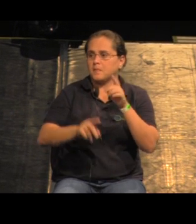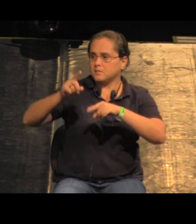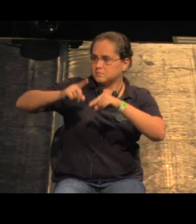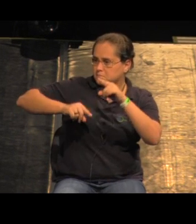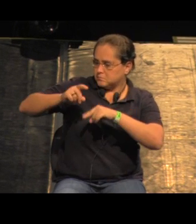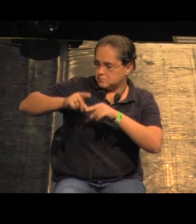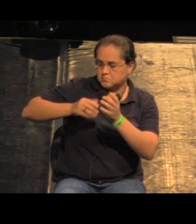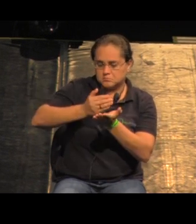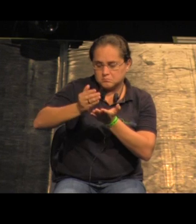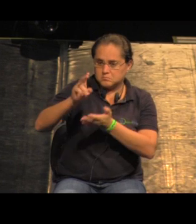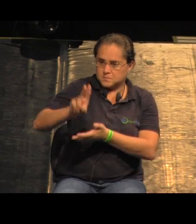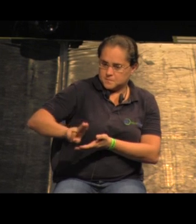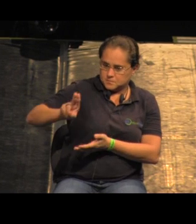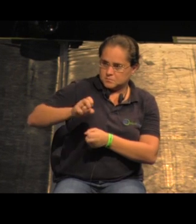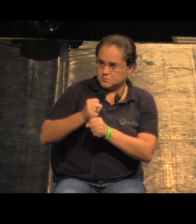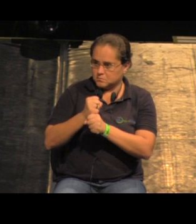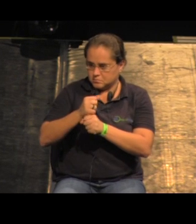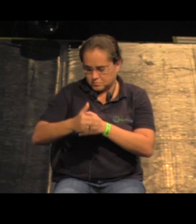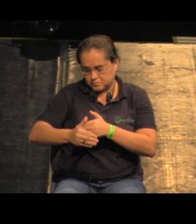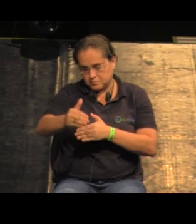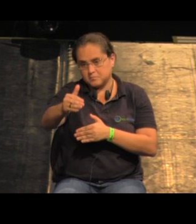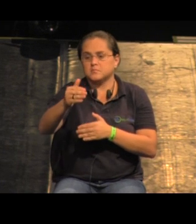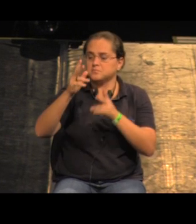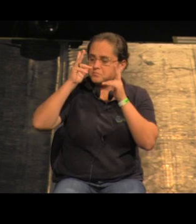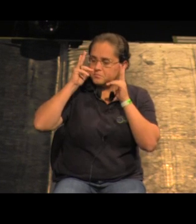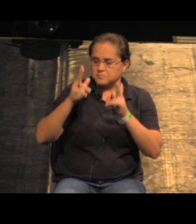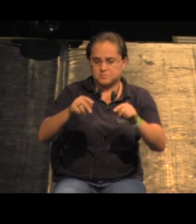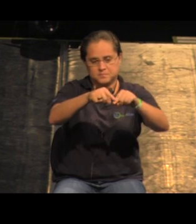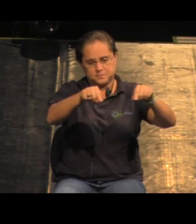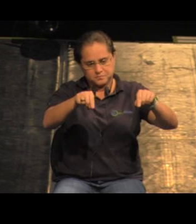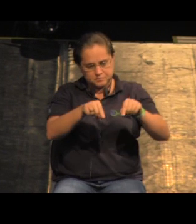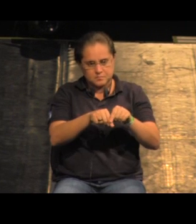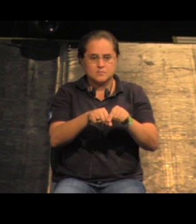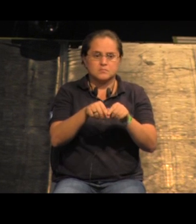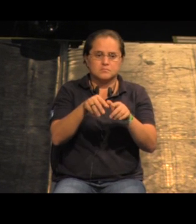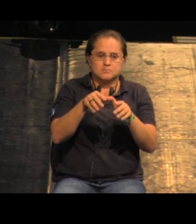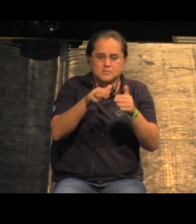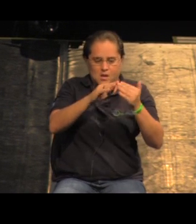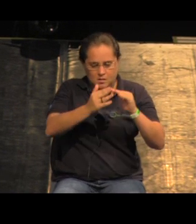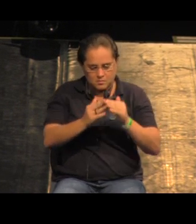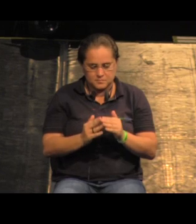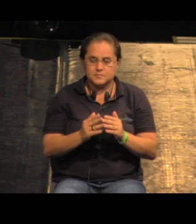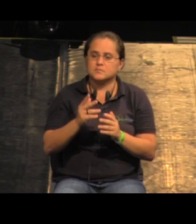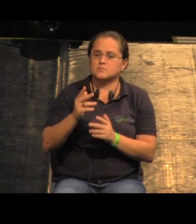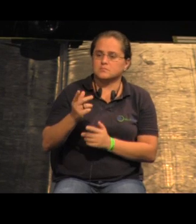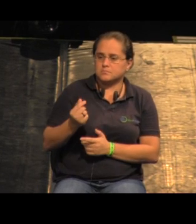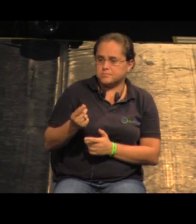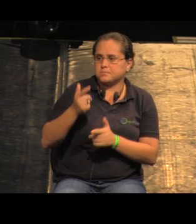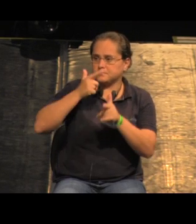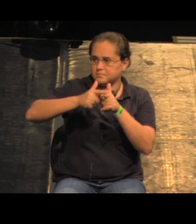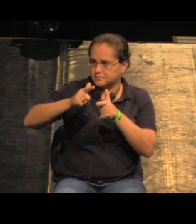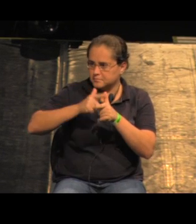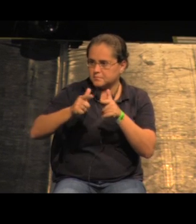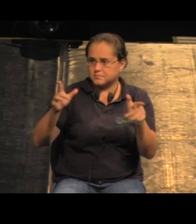ferramentas que vão sendo usadas ao longo do tempo isso aqui é a mesma coisa os pontos mais degradados em cada setor os pontos mais vivos os